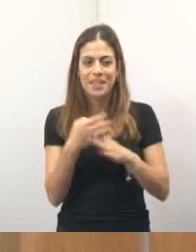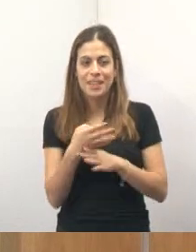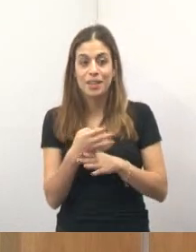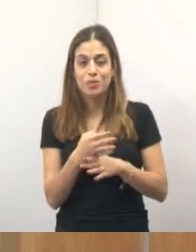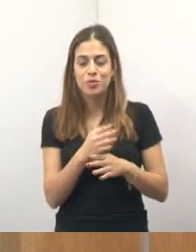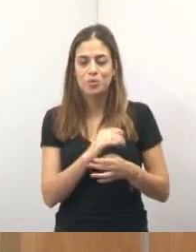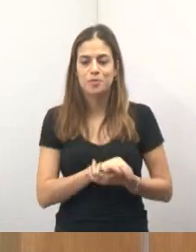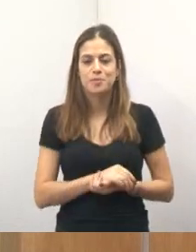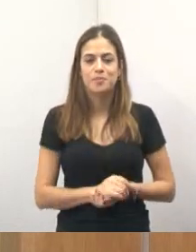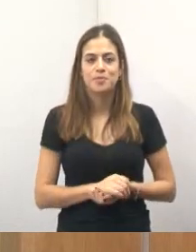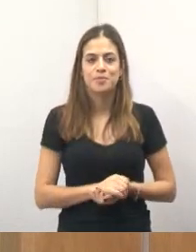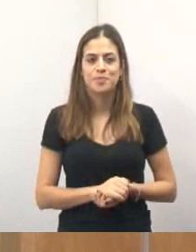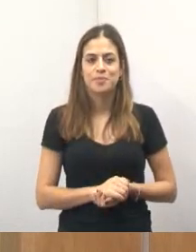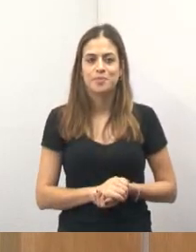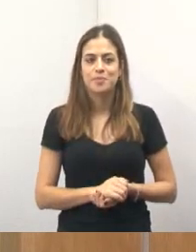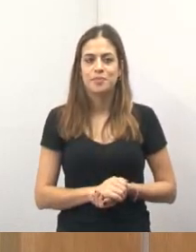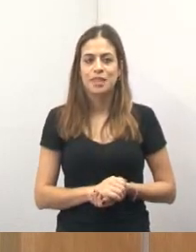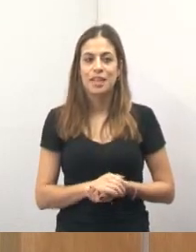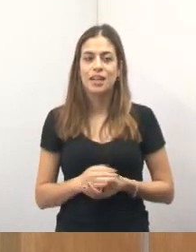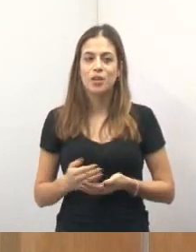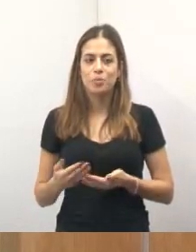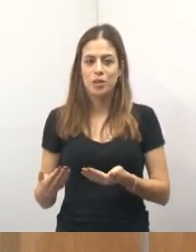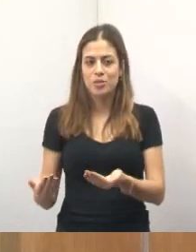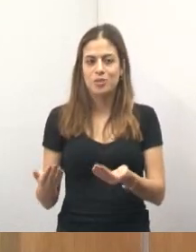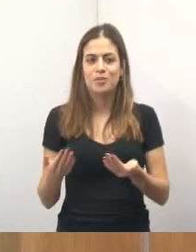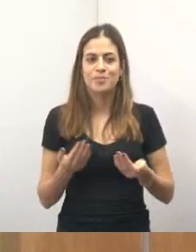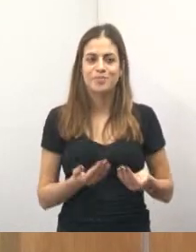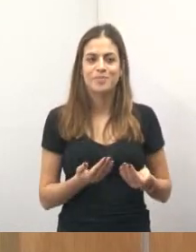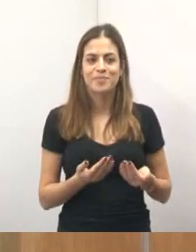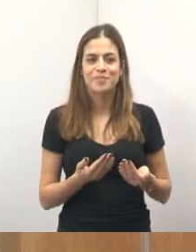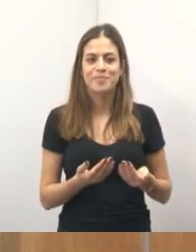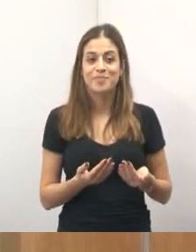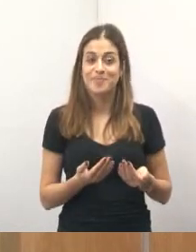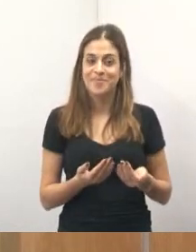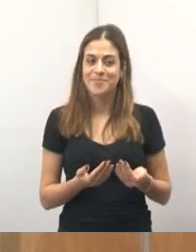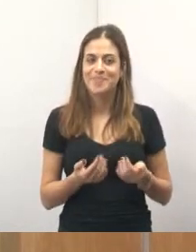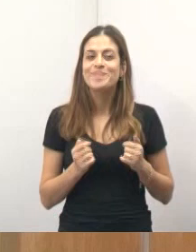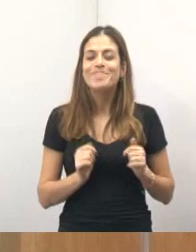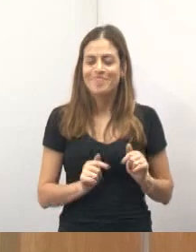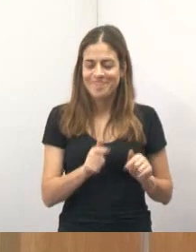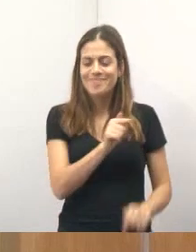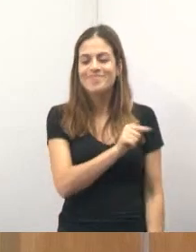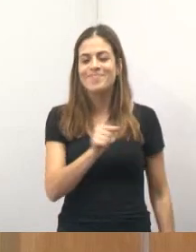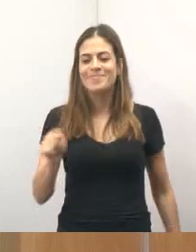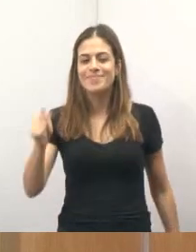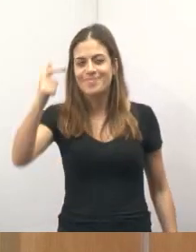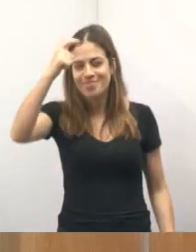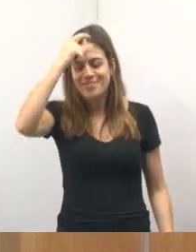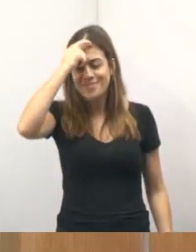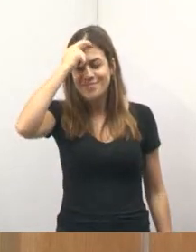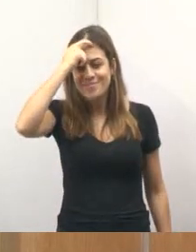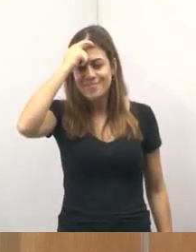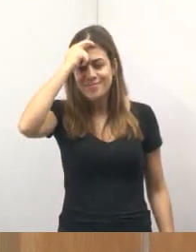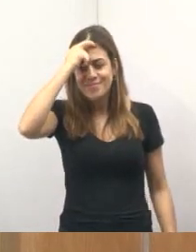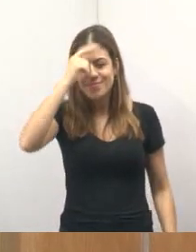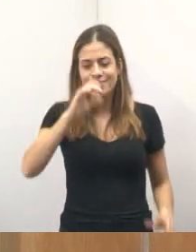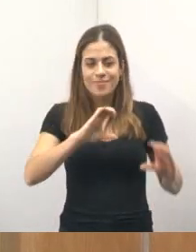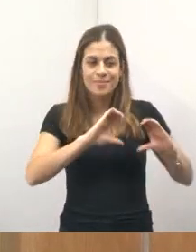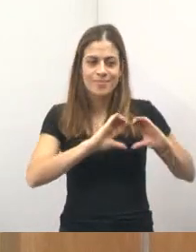projeto, que fala sobre a instituição da Semana de Conscientização ao Luto